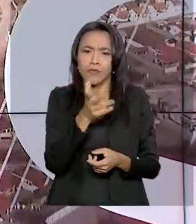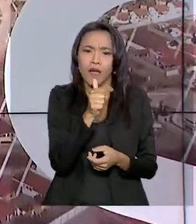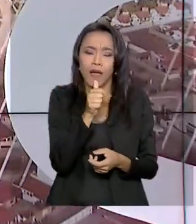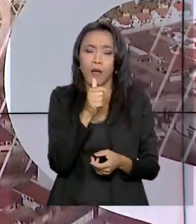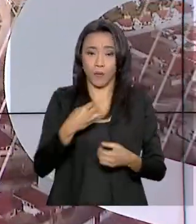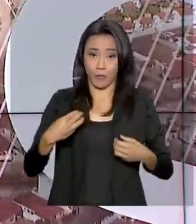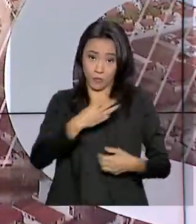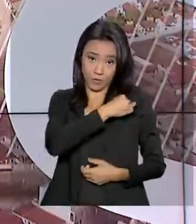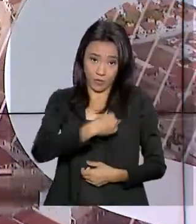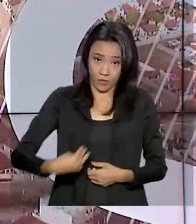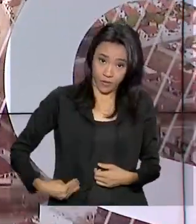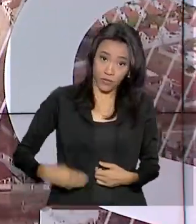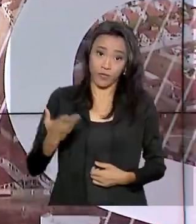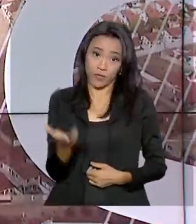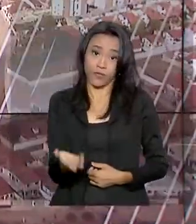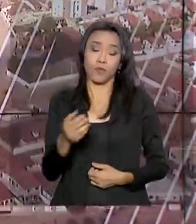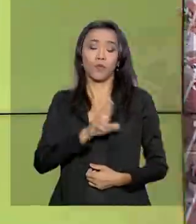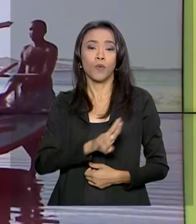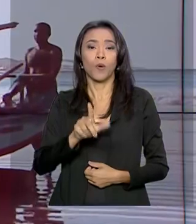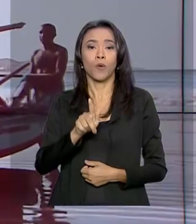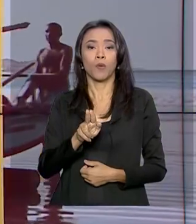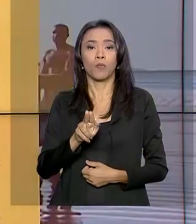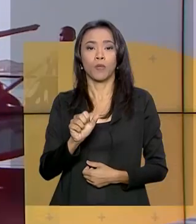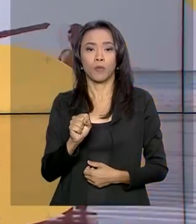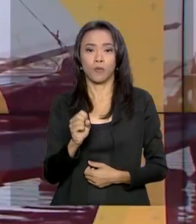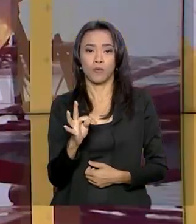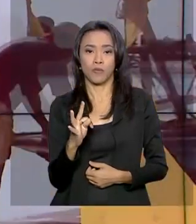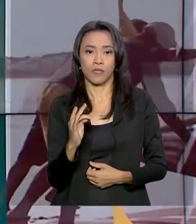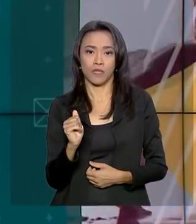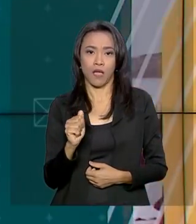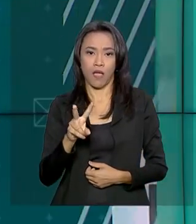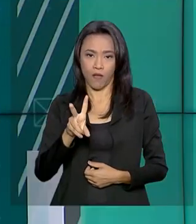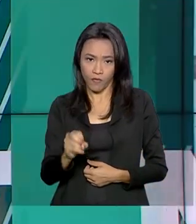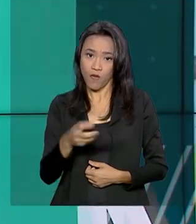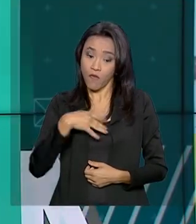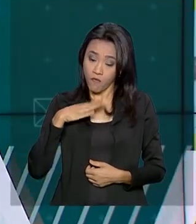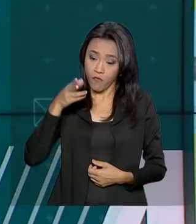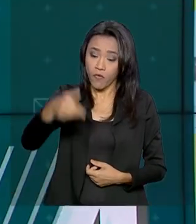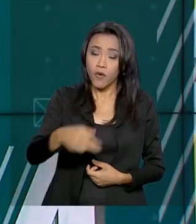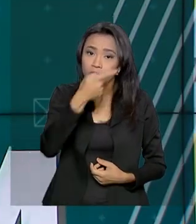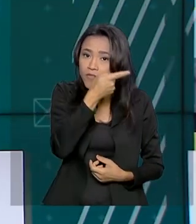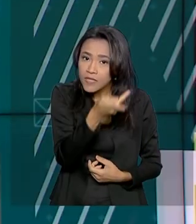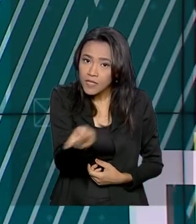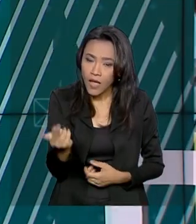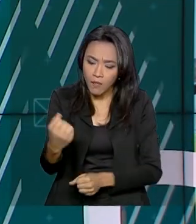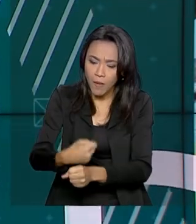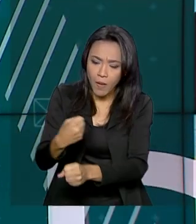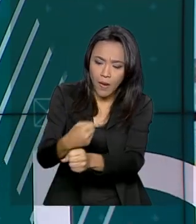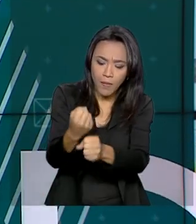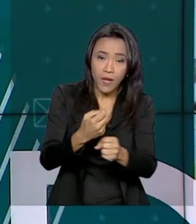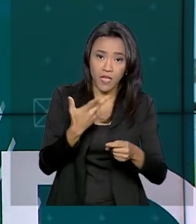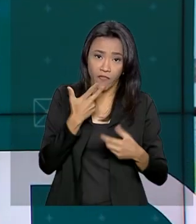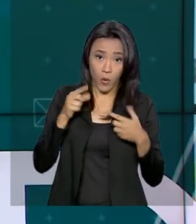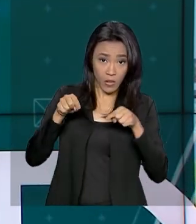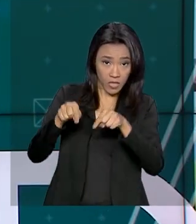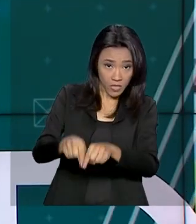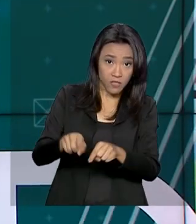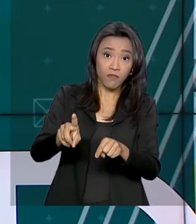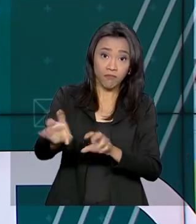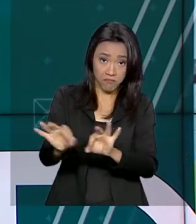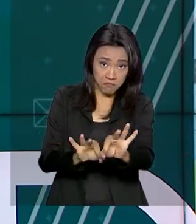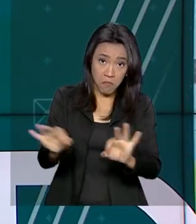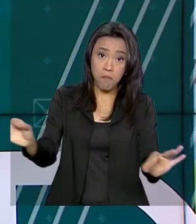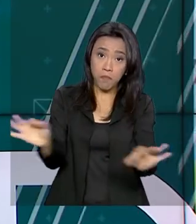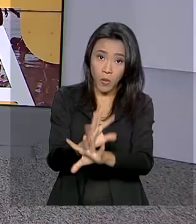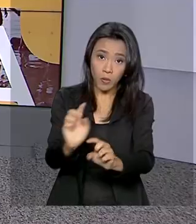ministro do Desenvolvimento Regional, Gustavo Canuto, visitou as obras do Eixo Norte e anunciou que essa etapa da obra deve ficar pronta em